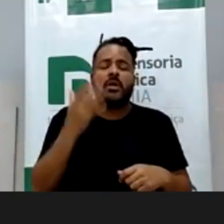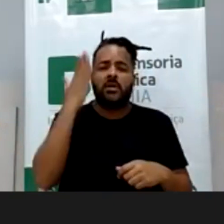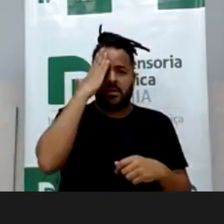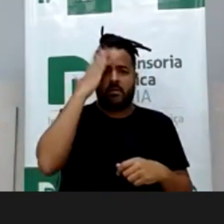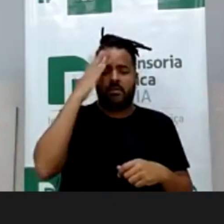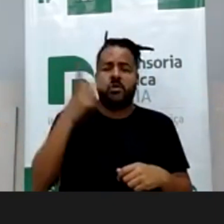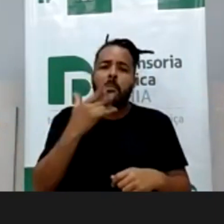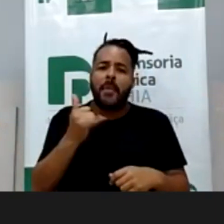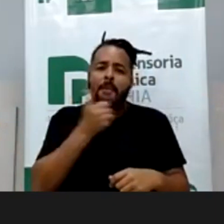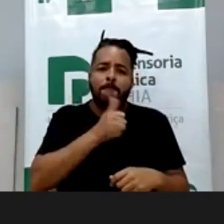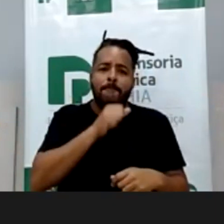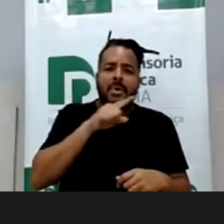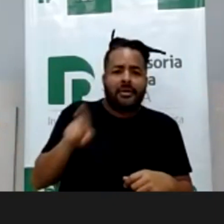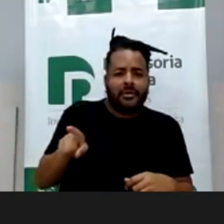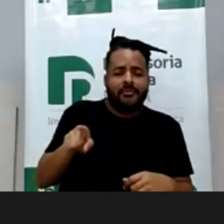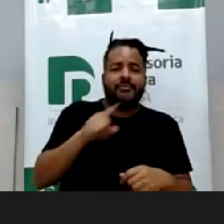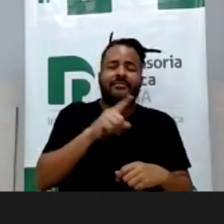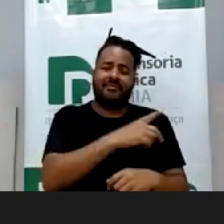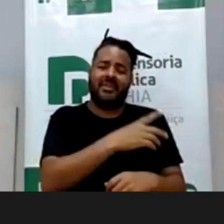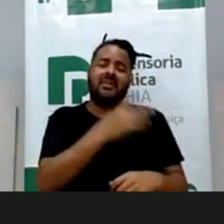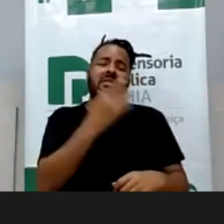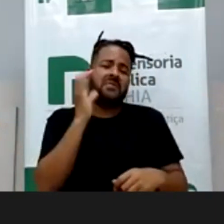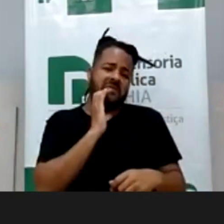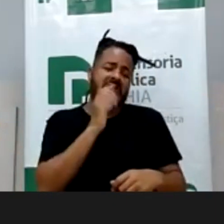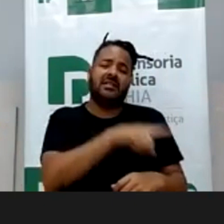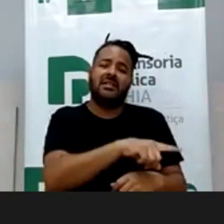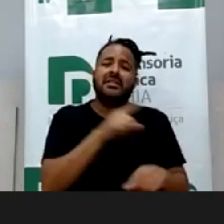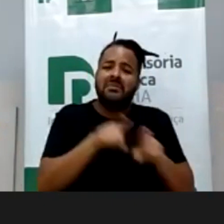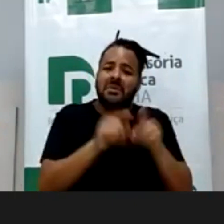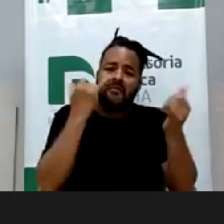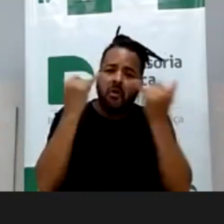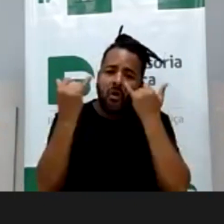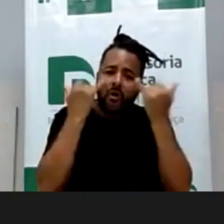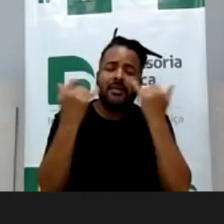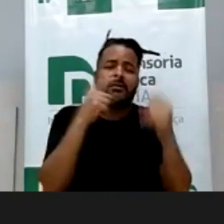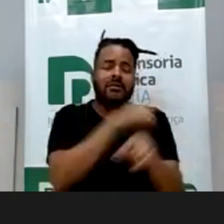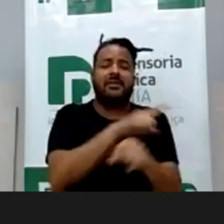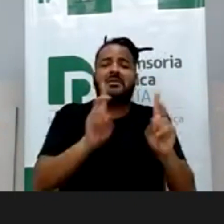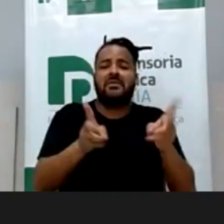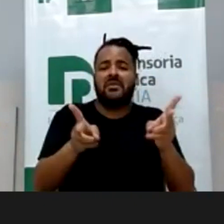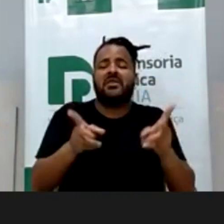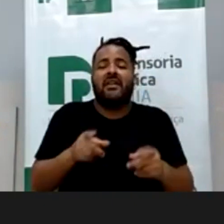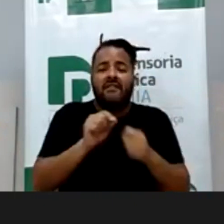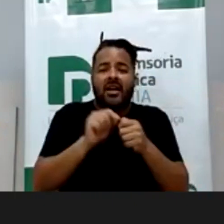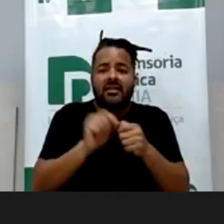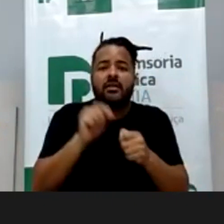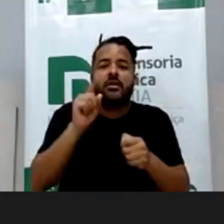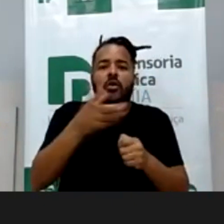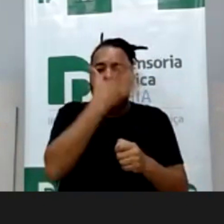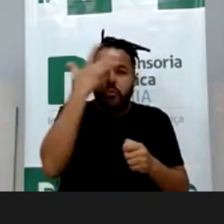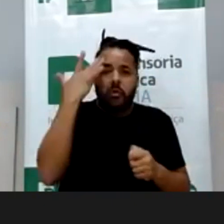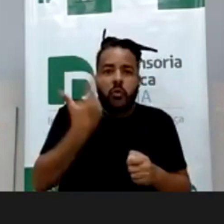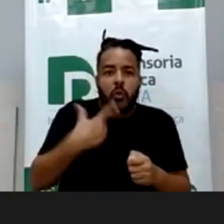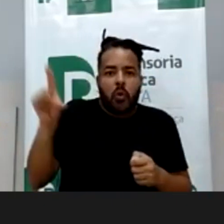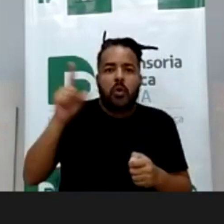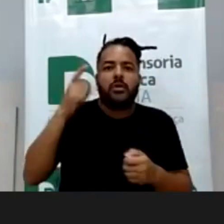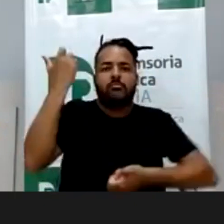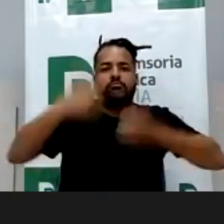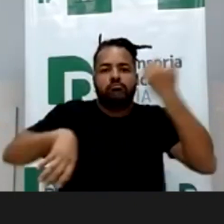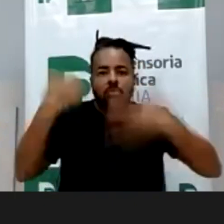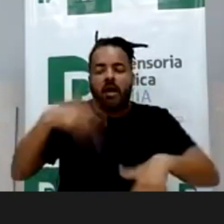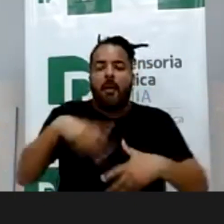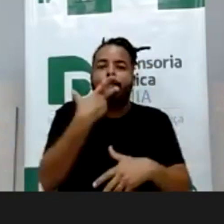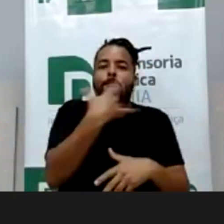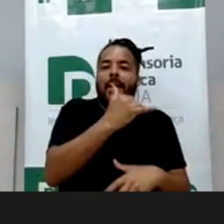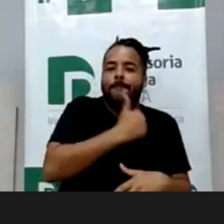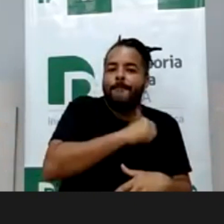pais, porque se elas não se derem conta dessa informação, elas vão continuar fazendo. E outra pessoa falando sobre o assunto, que não seja os pais,